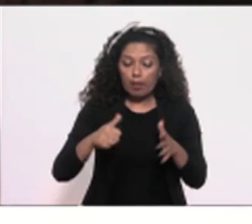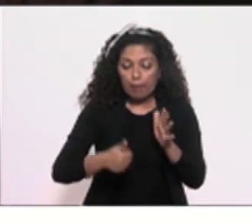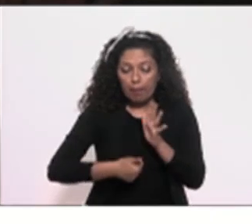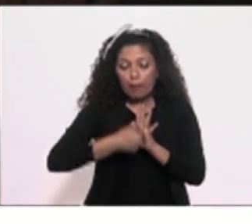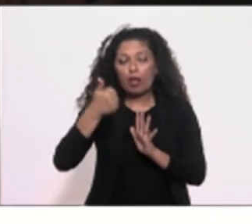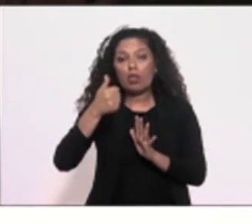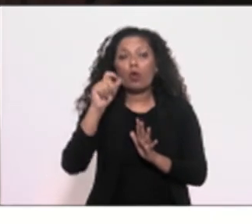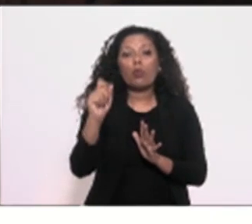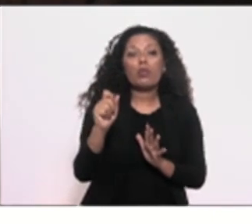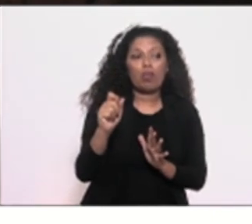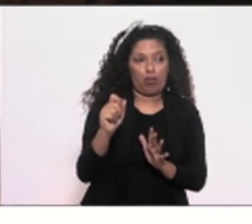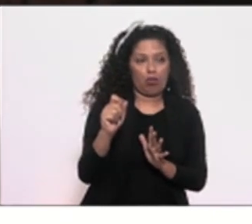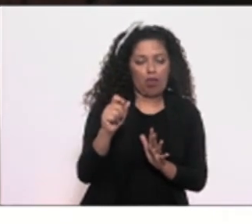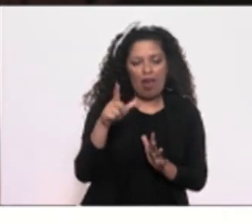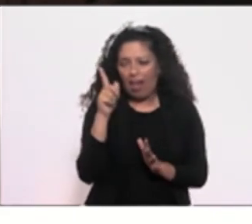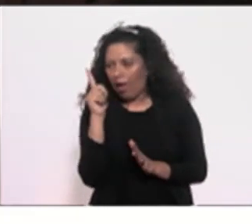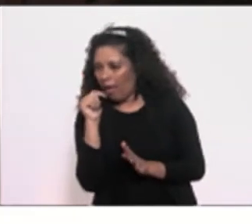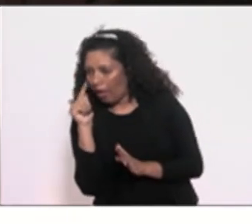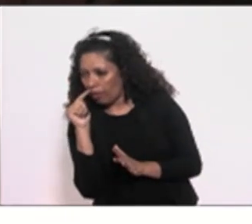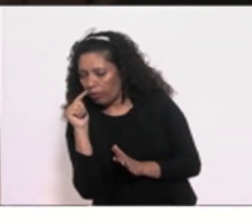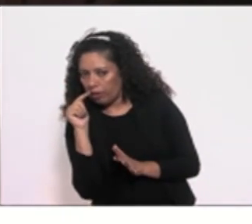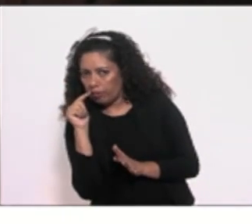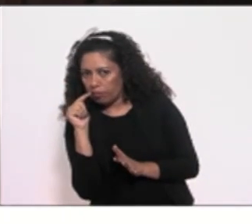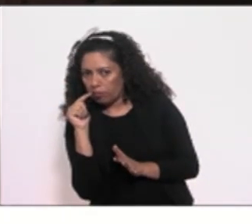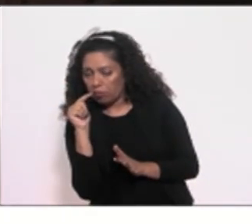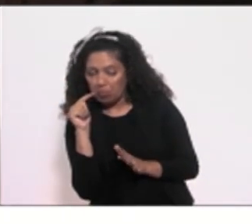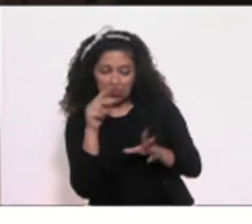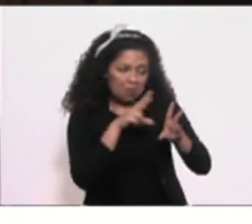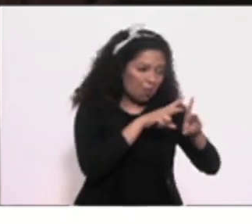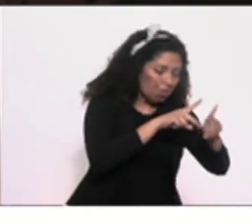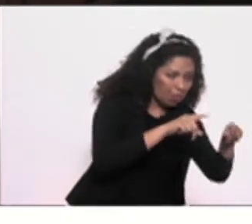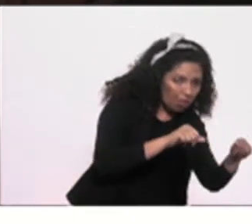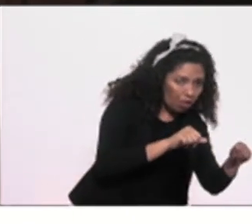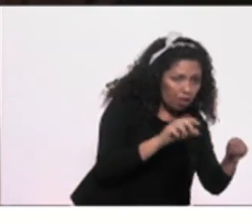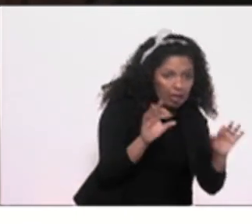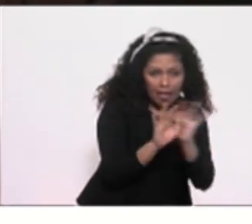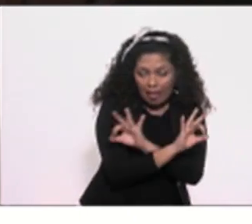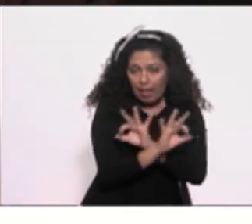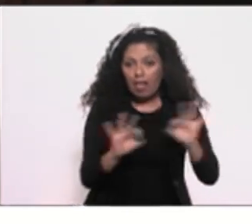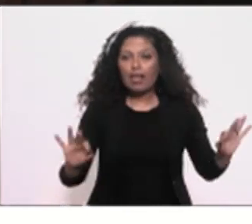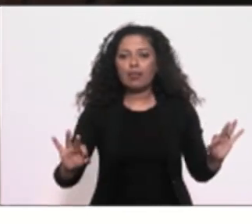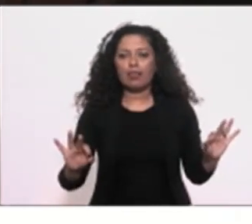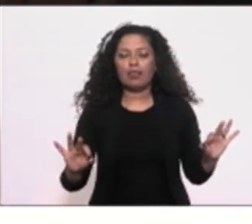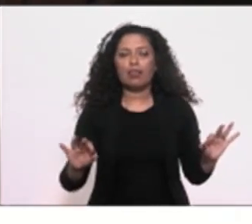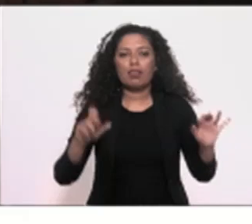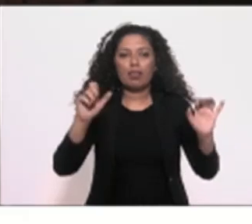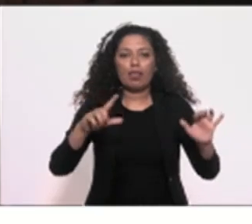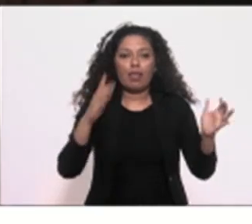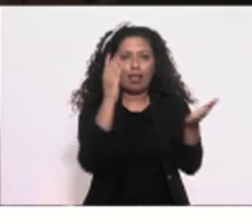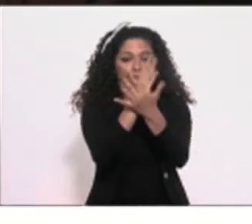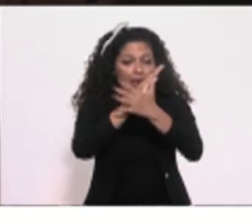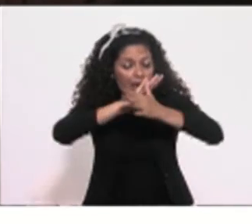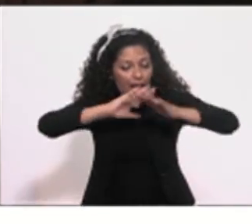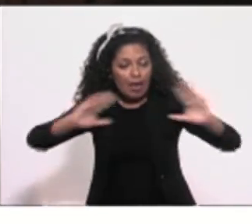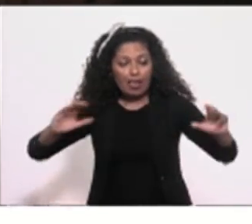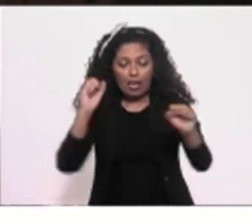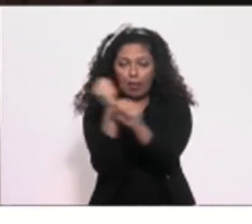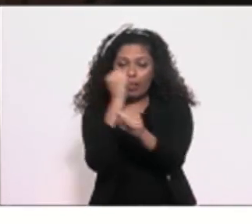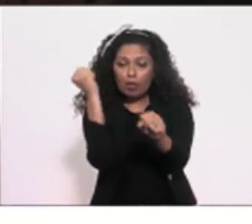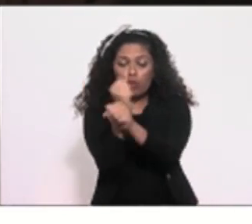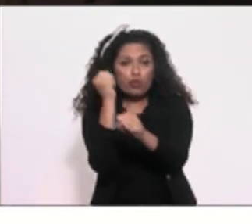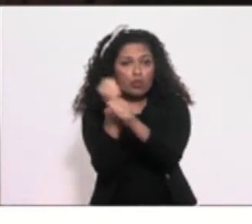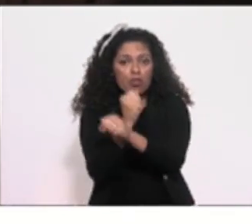ficar nem com água, nem com terra. Seria, pelo menos, acabar a obra bruta, com as